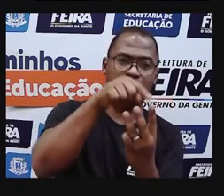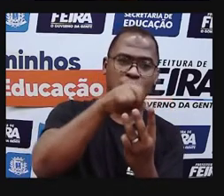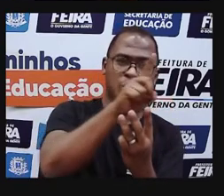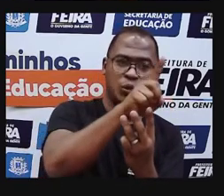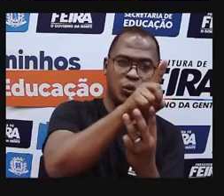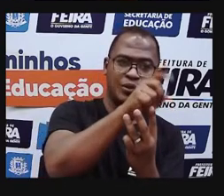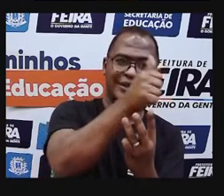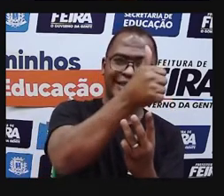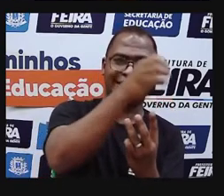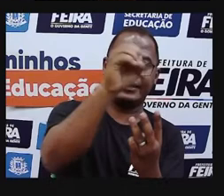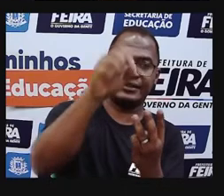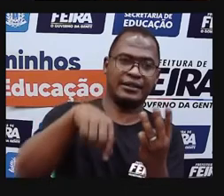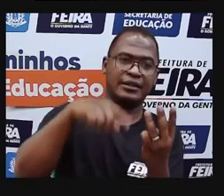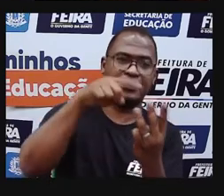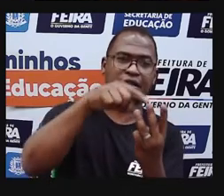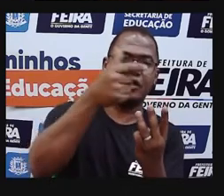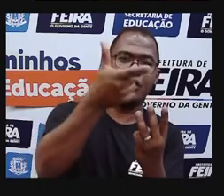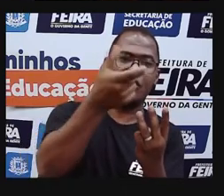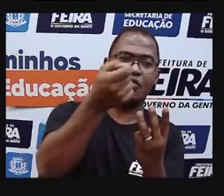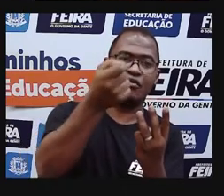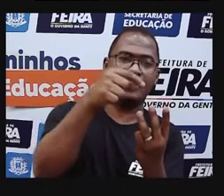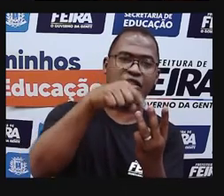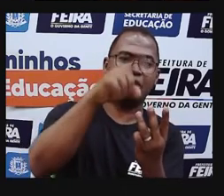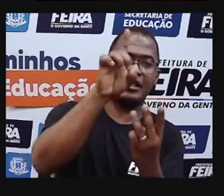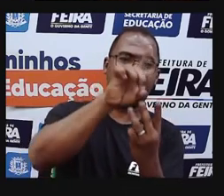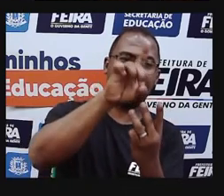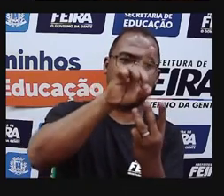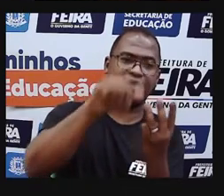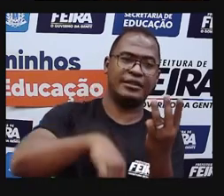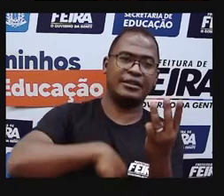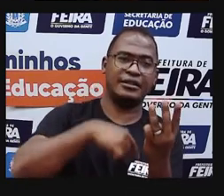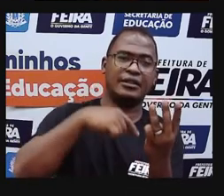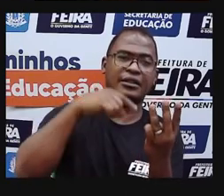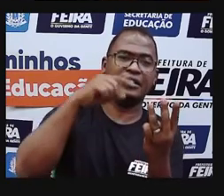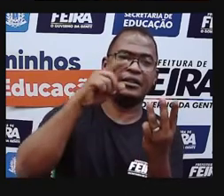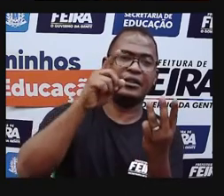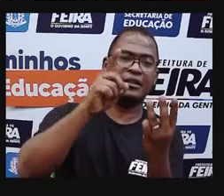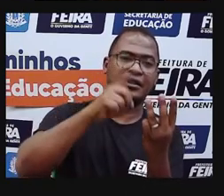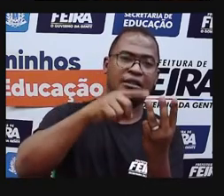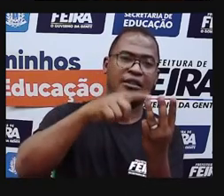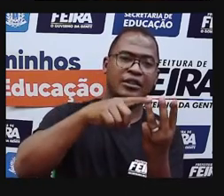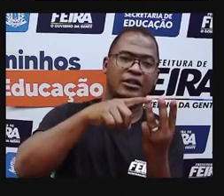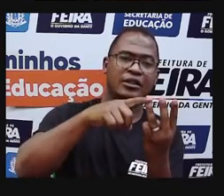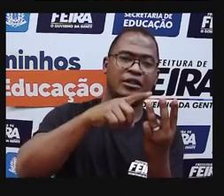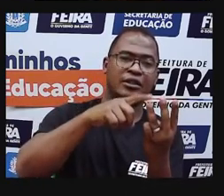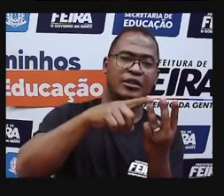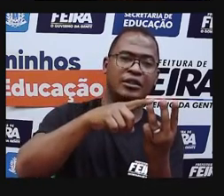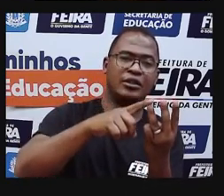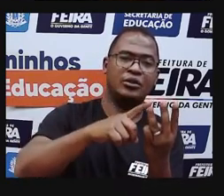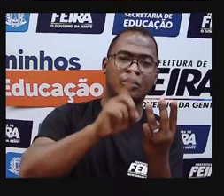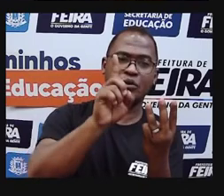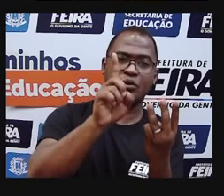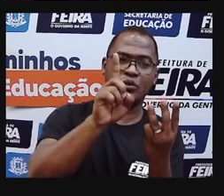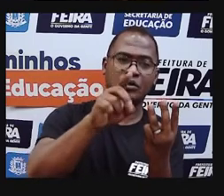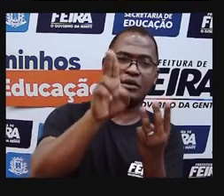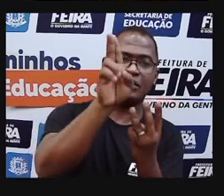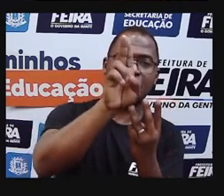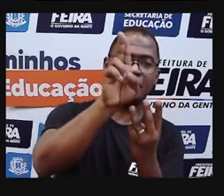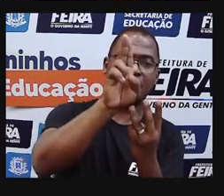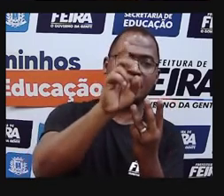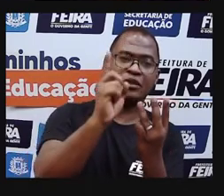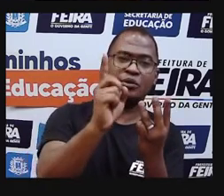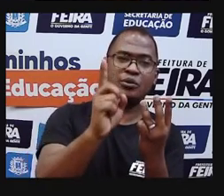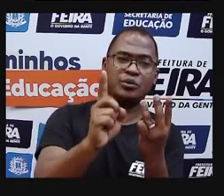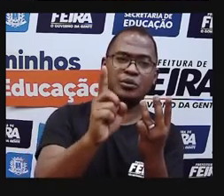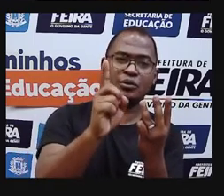o 20 é a dezena, nós temos duas dezenas, 10 mais 10, 20, duas dezenas, e a unidade, né?